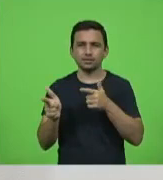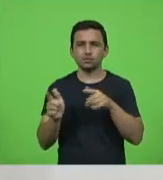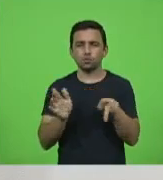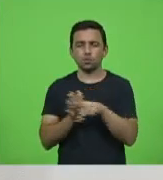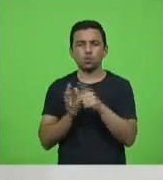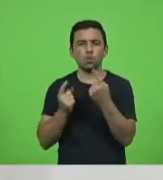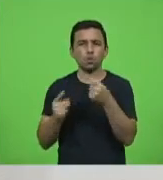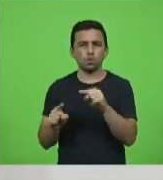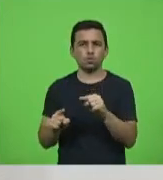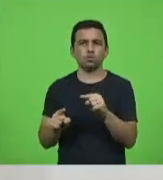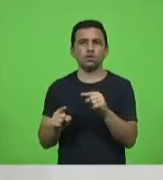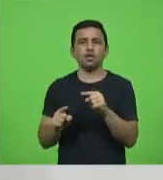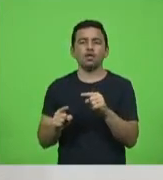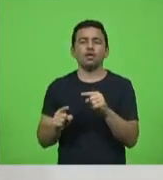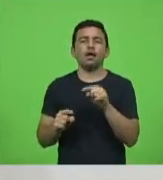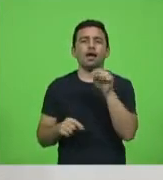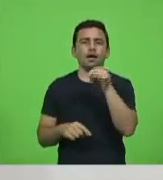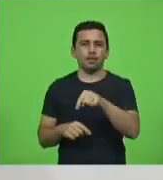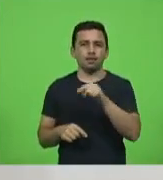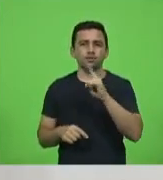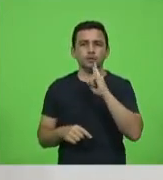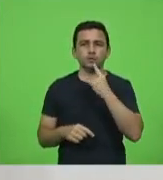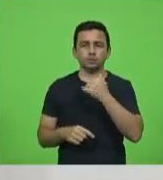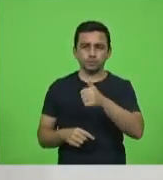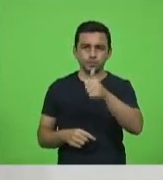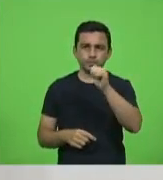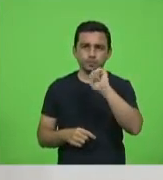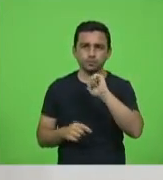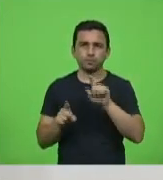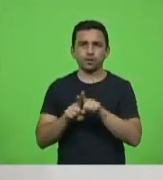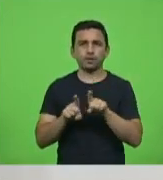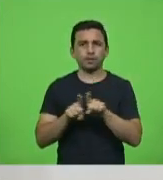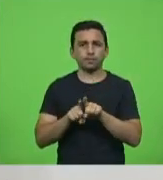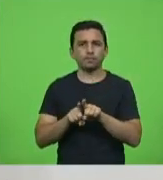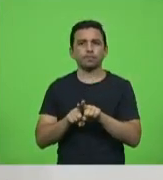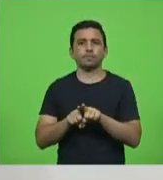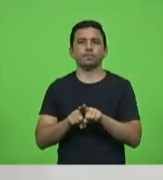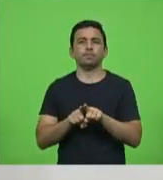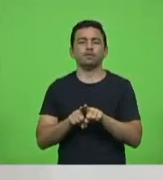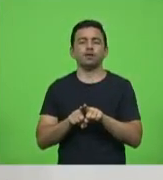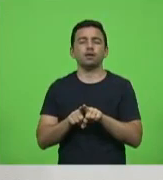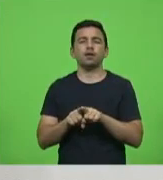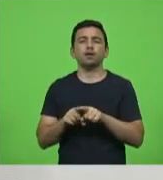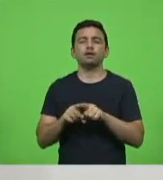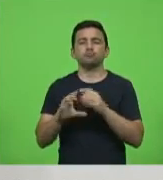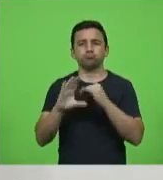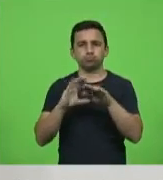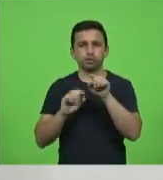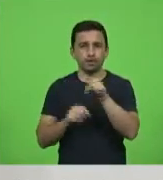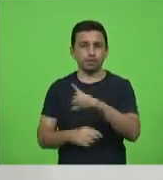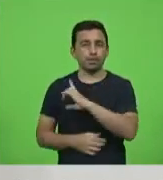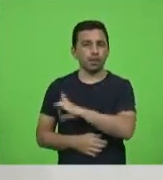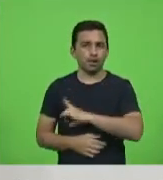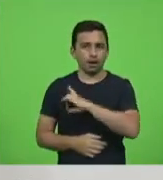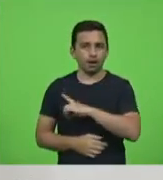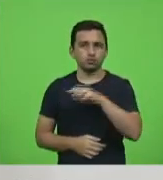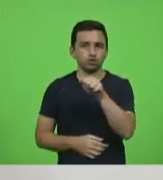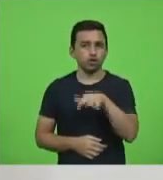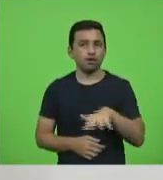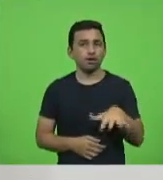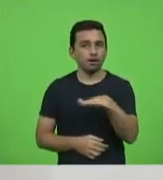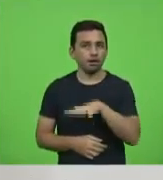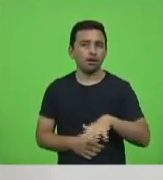de álcool também encaminhamos ao delegado Paulo Roberto Queeres delegado-geral da Polícia Civil